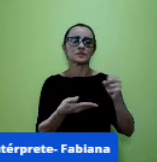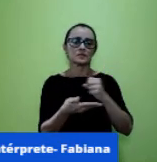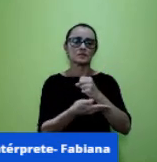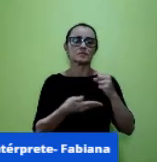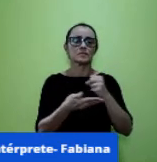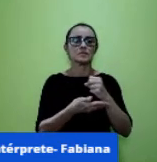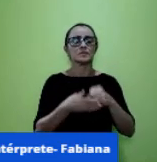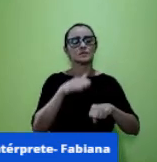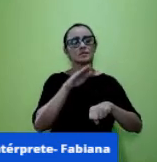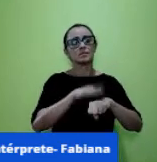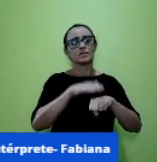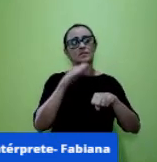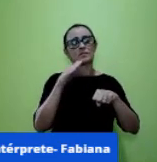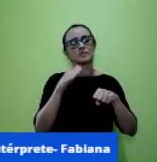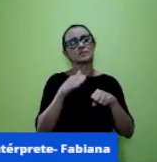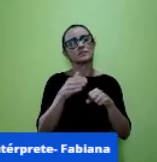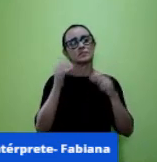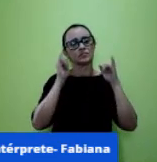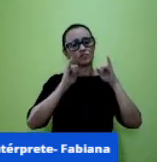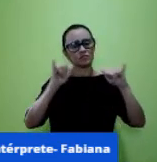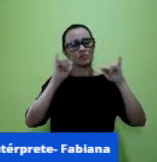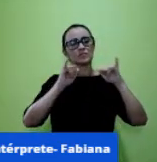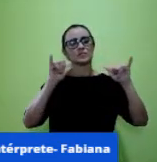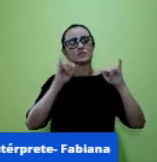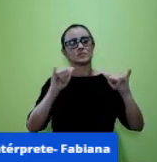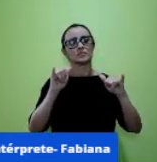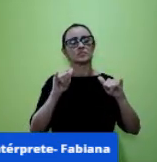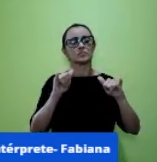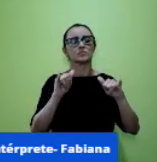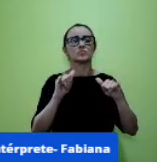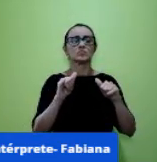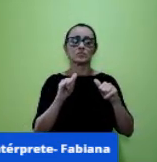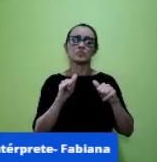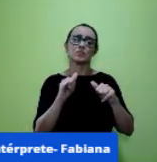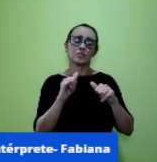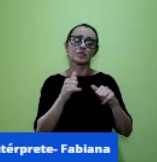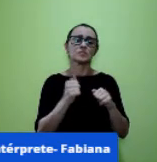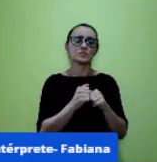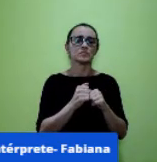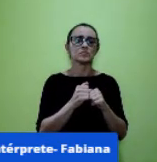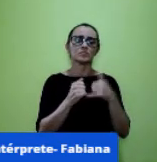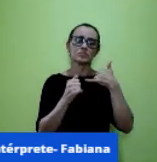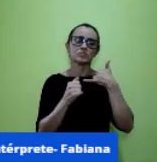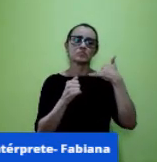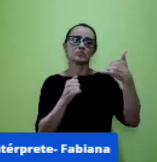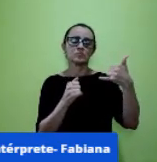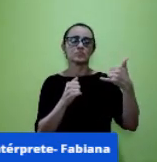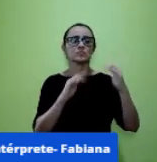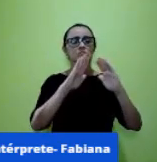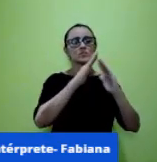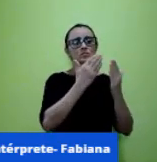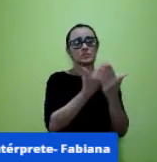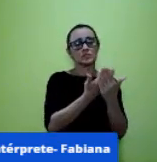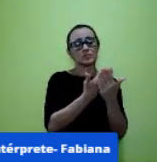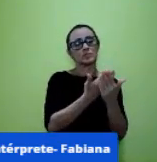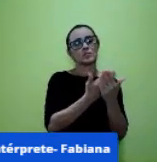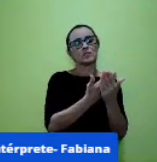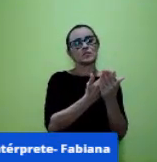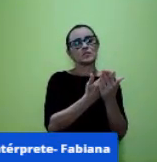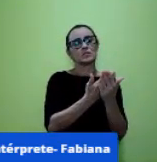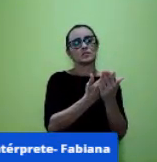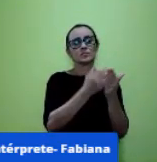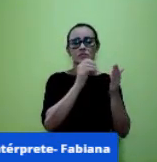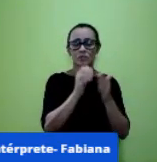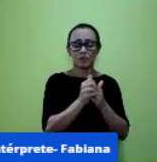mais informações eu acredito que podem nos contactar né as nossas escolas que nós acompanhamos enquanto professores